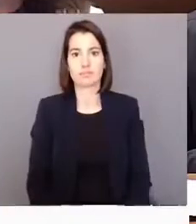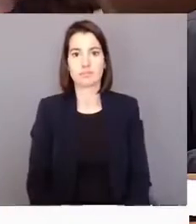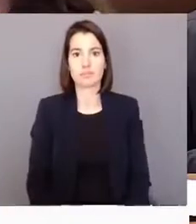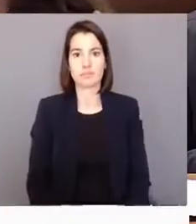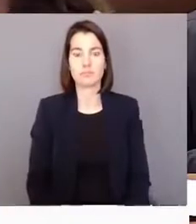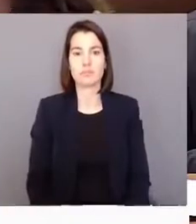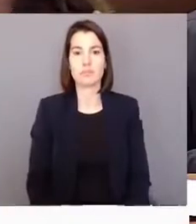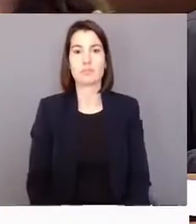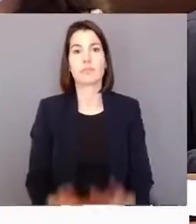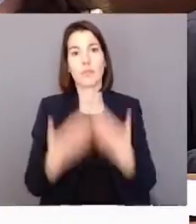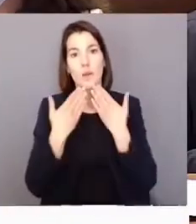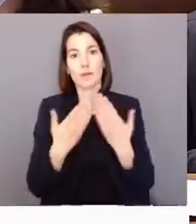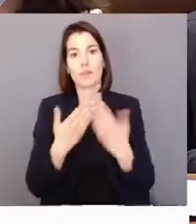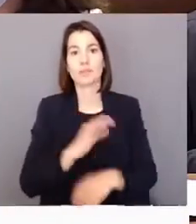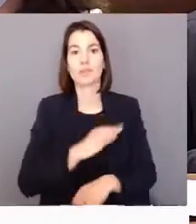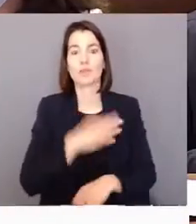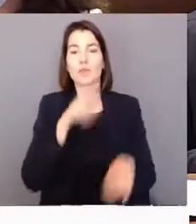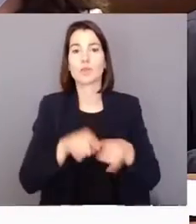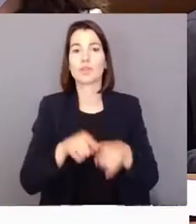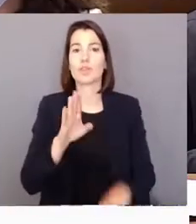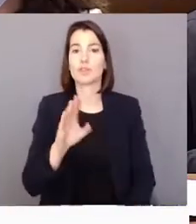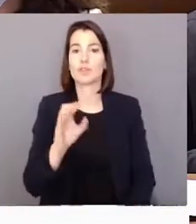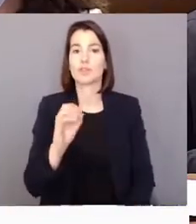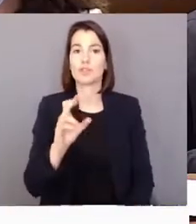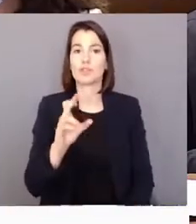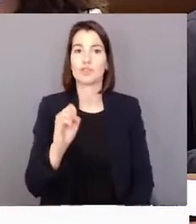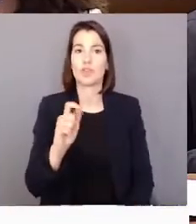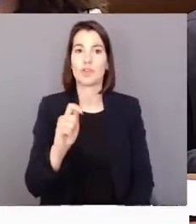Obrigada. Sr. Deputado Jorge Peraqueira, também para uma declaração de voto.